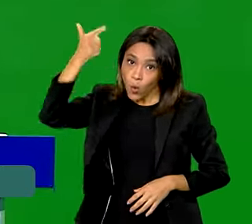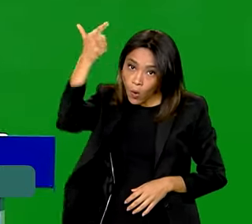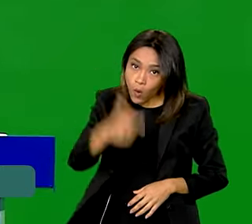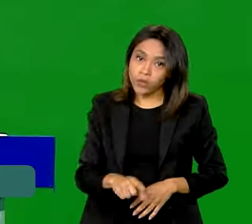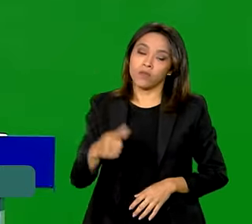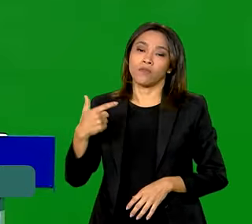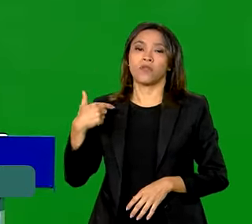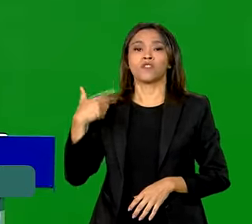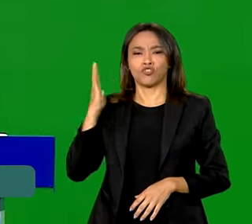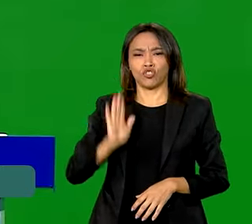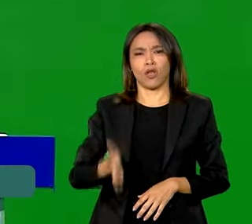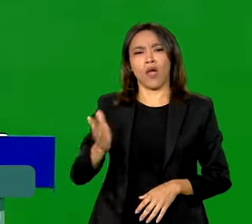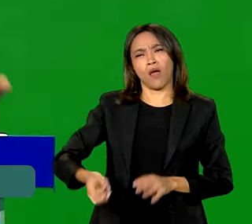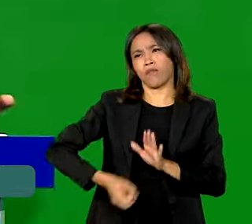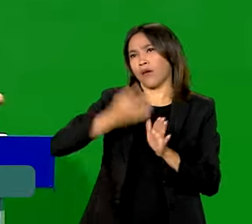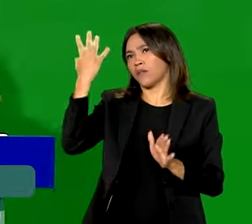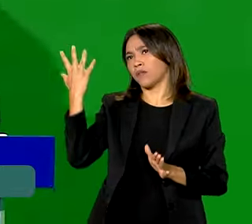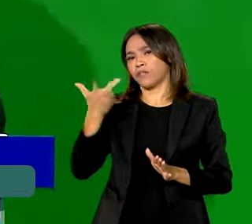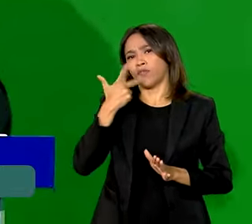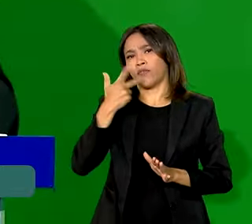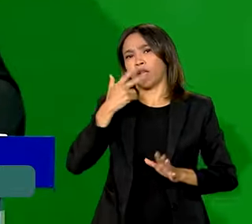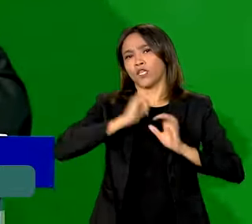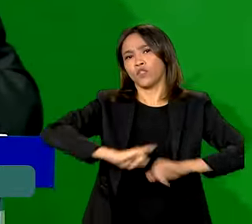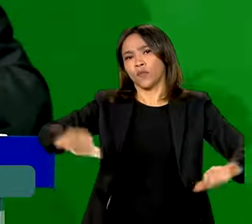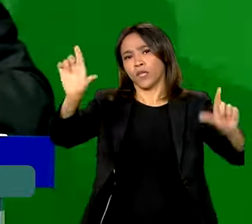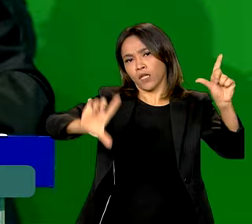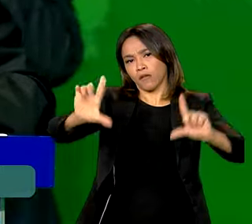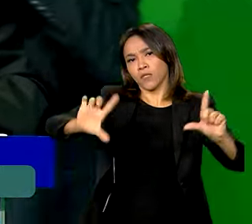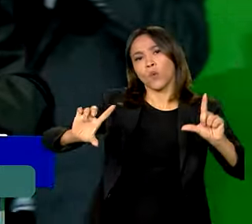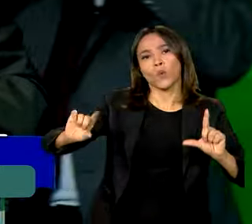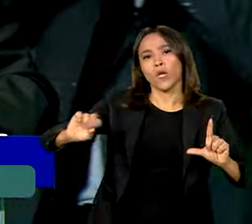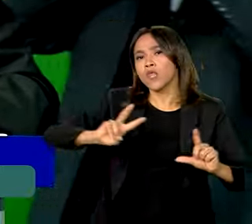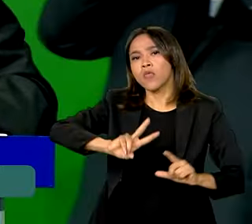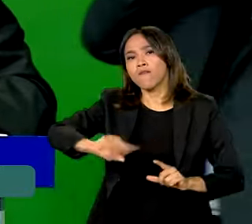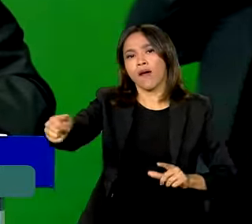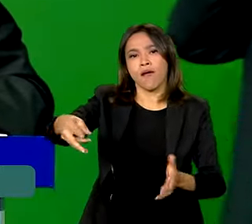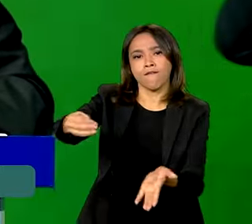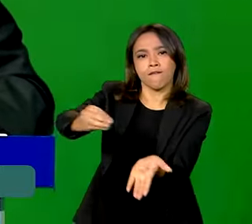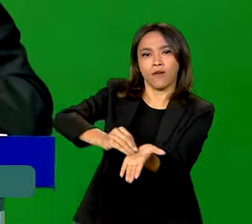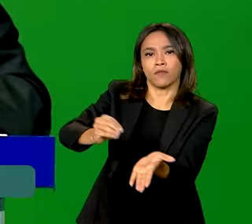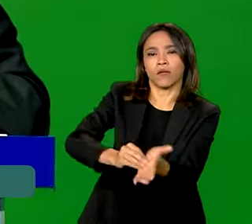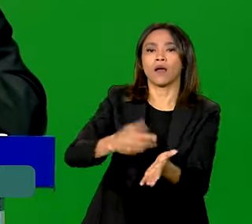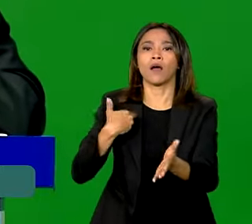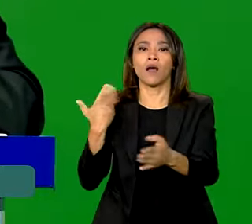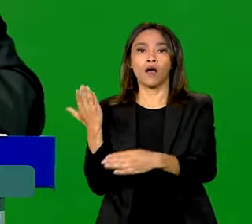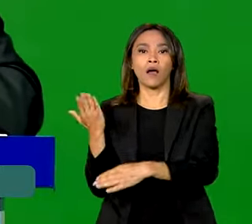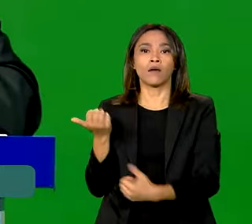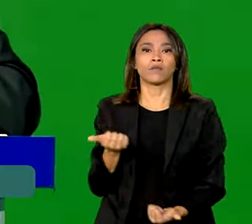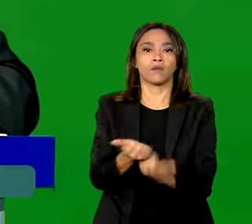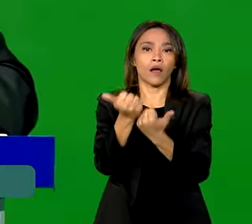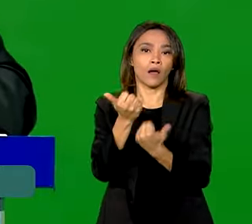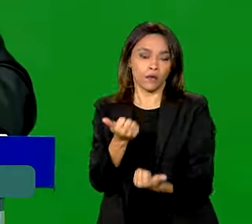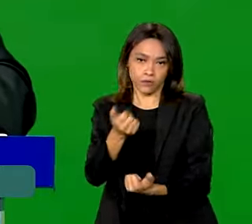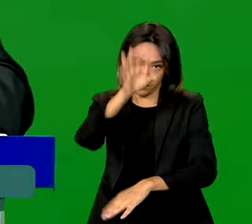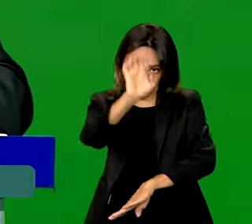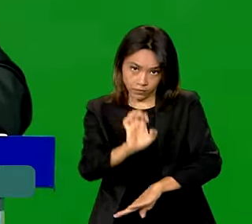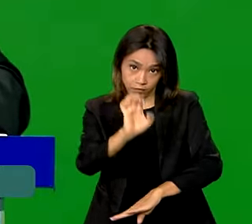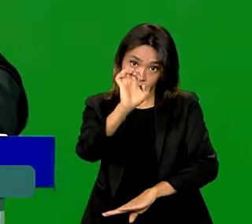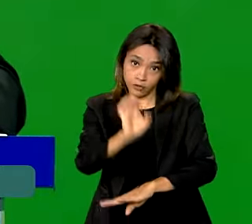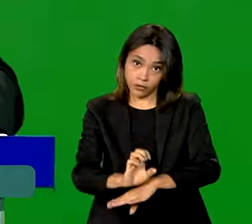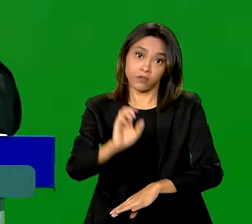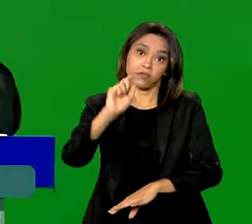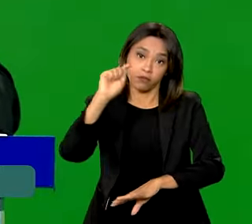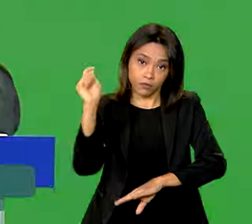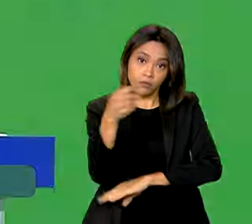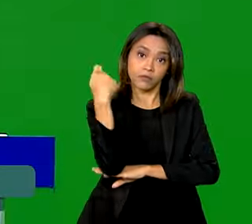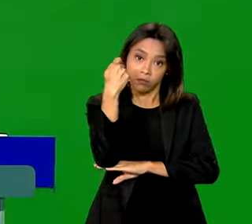aqui já muitas vezes na televisão. não faltará ajuda do governo ao estado do Rio